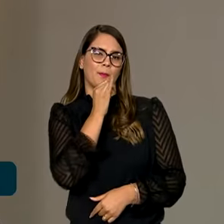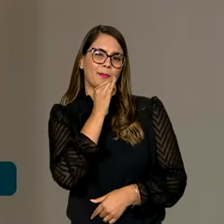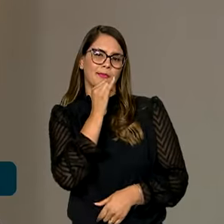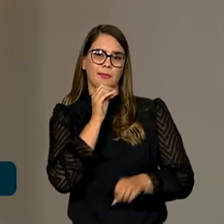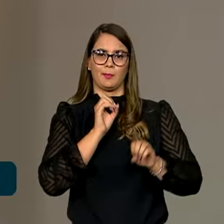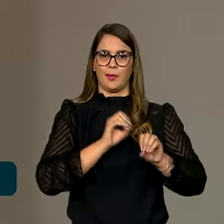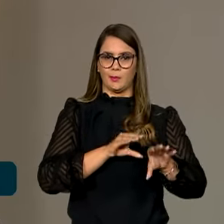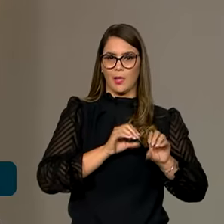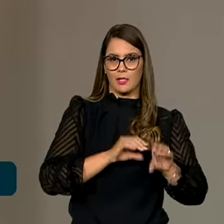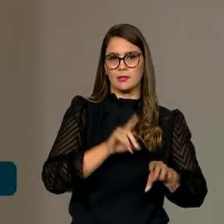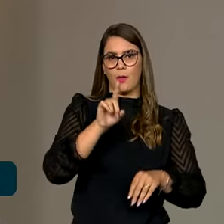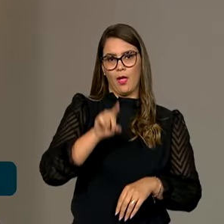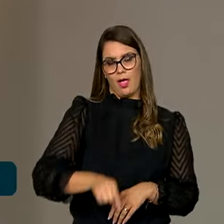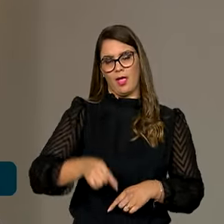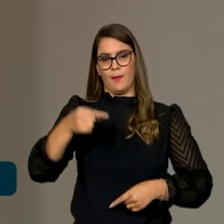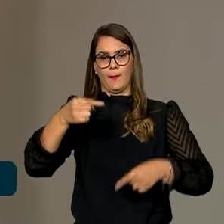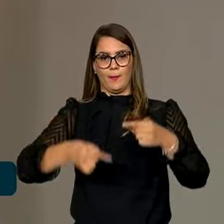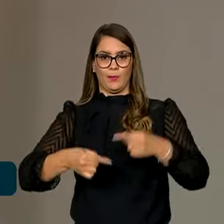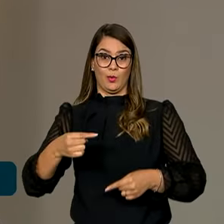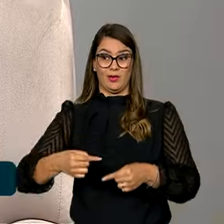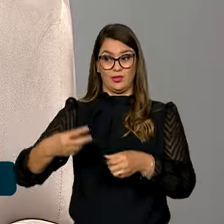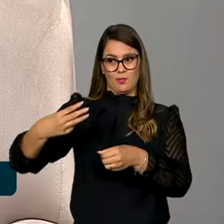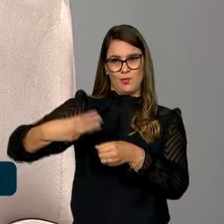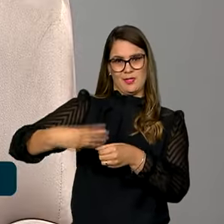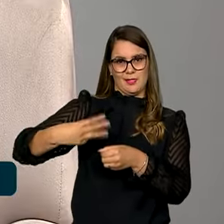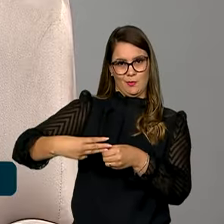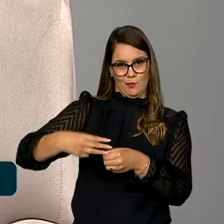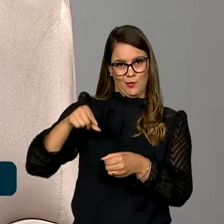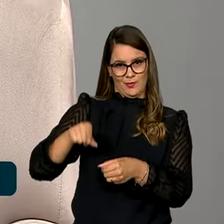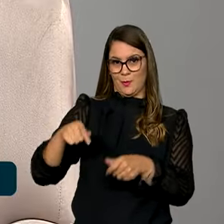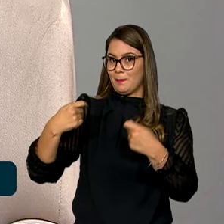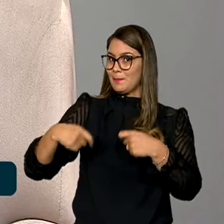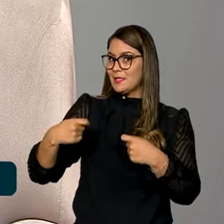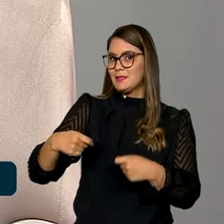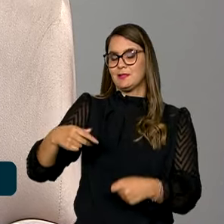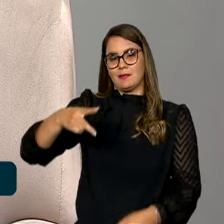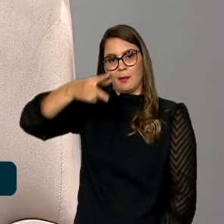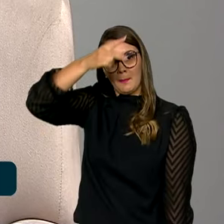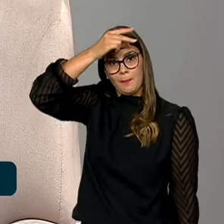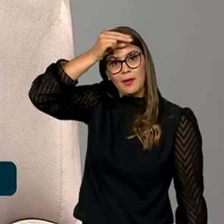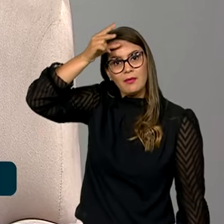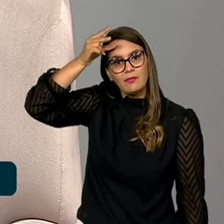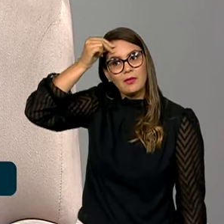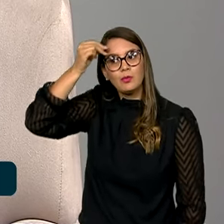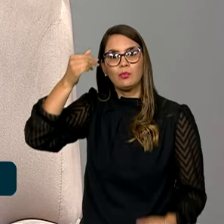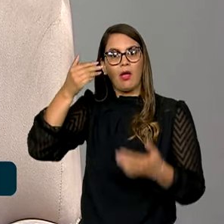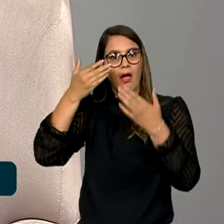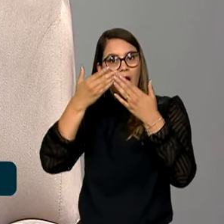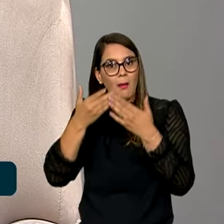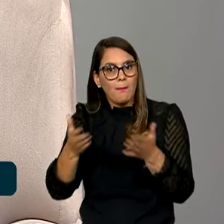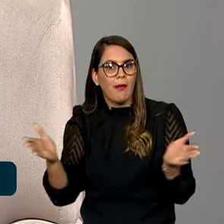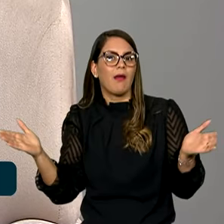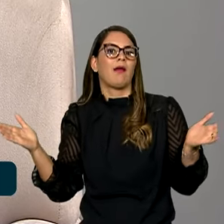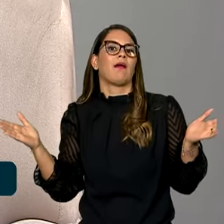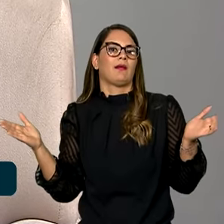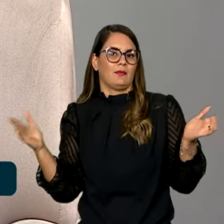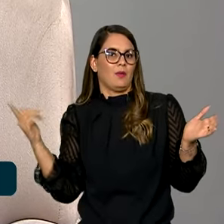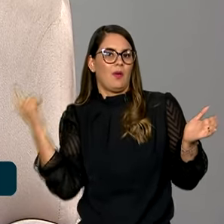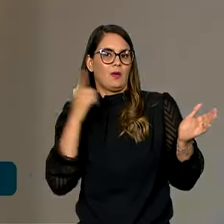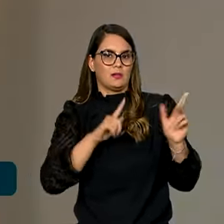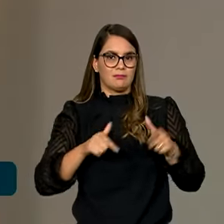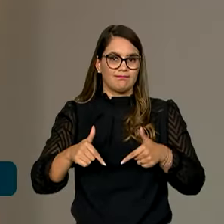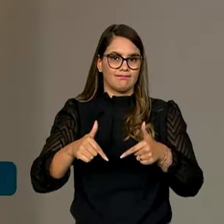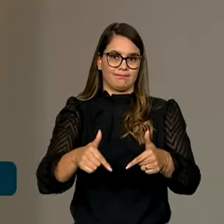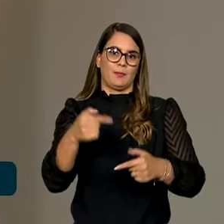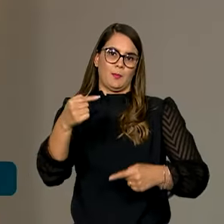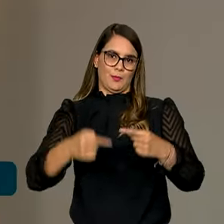educação, são políticas municipalizadas. Então, gente precisa que as prefeituras se coloquem à disposição para a execução dessa